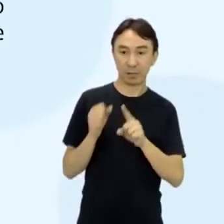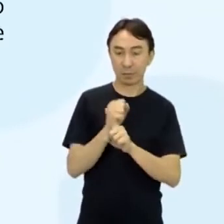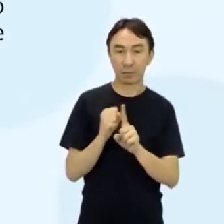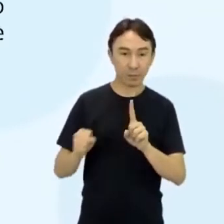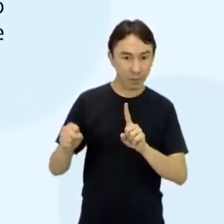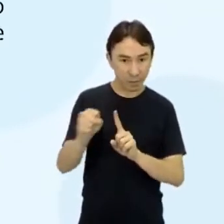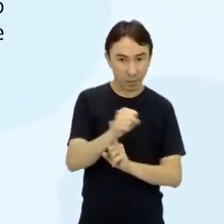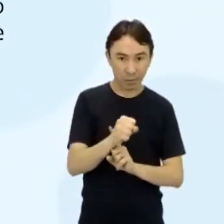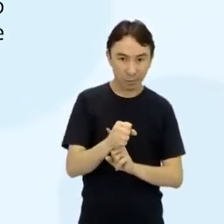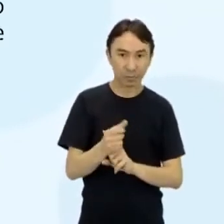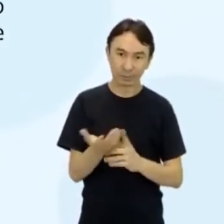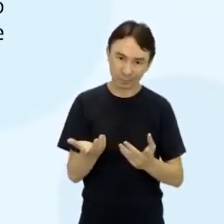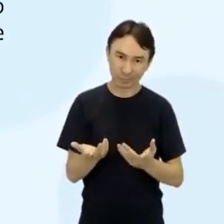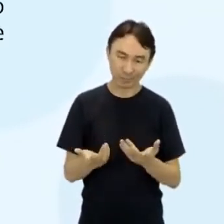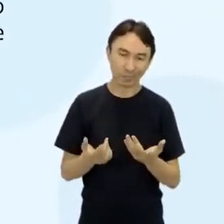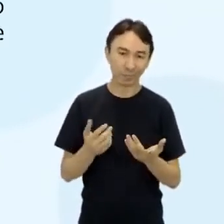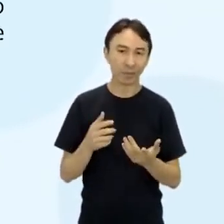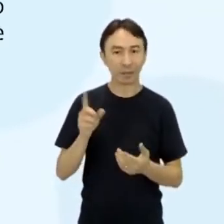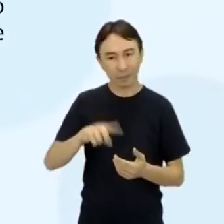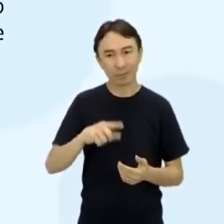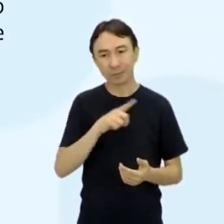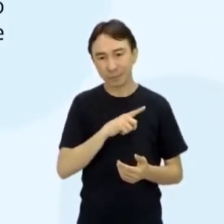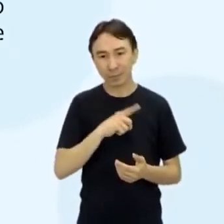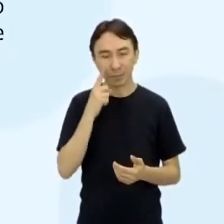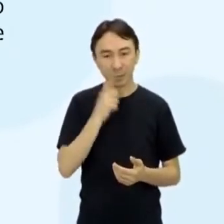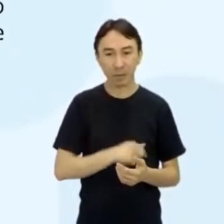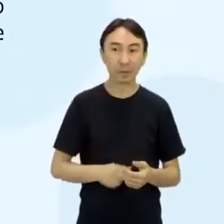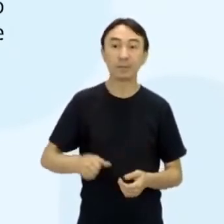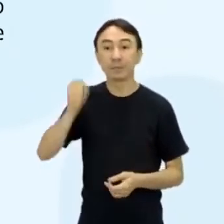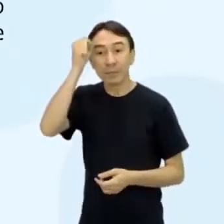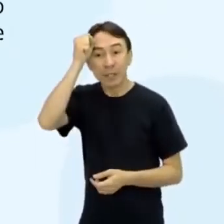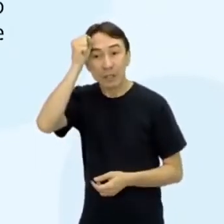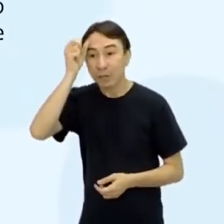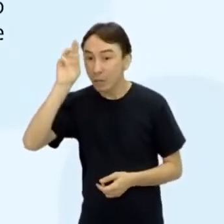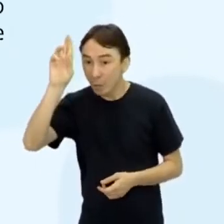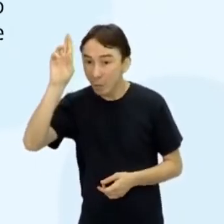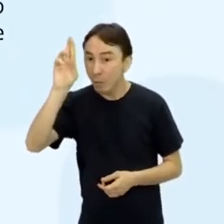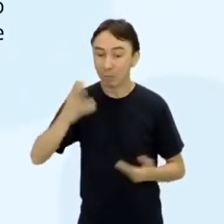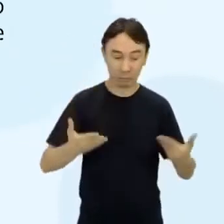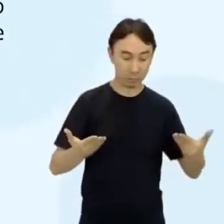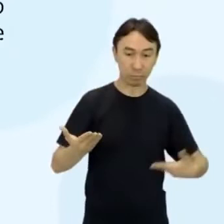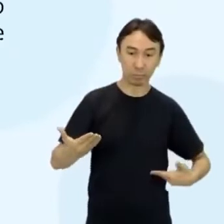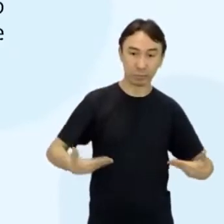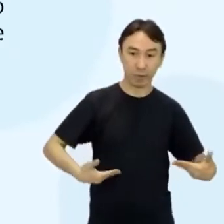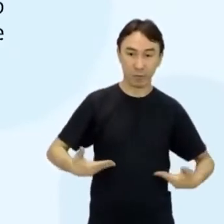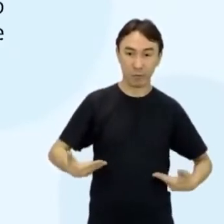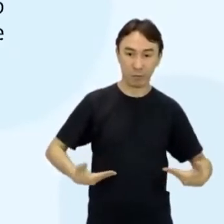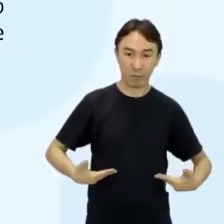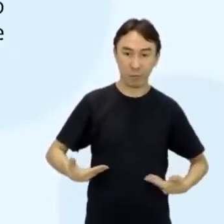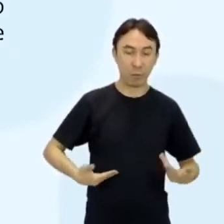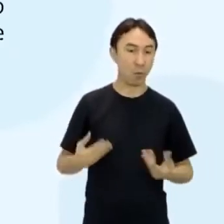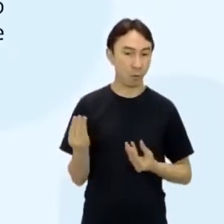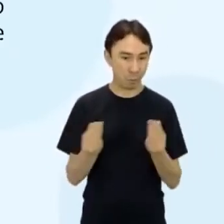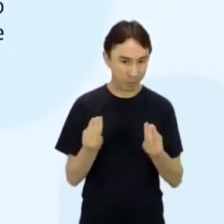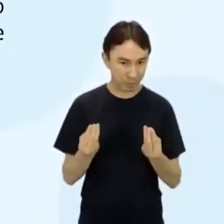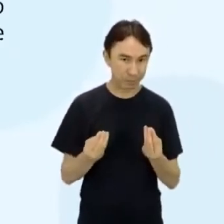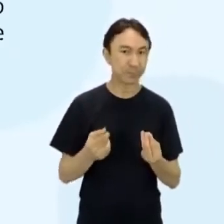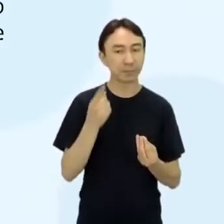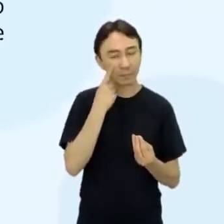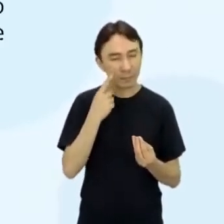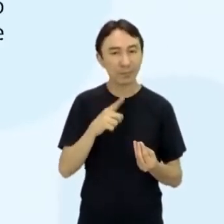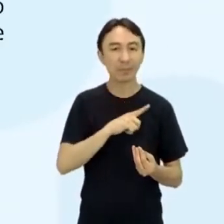com destaque para as relações entre senhores e servos. O objetivo, compreender a influência do trabalho nas organizações